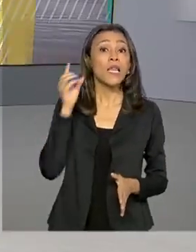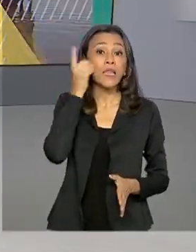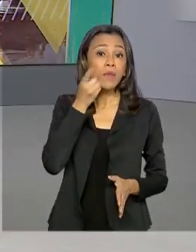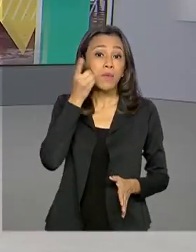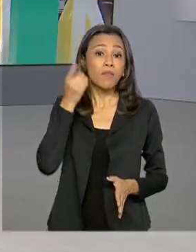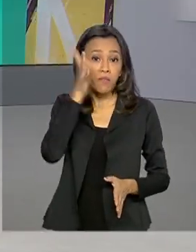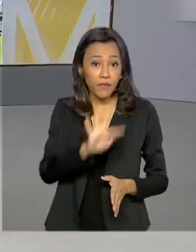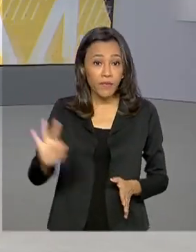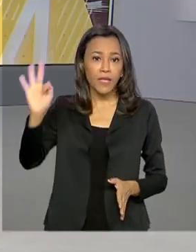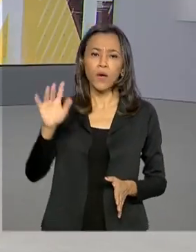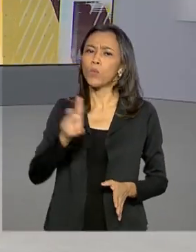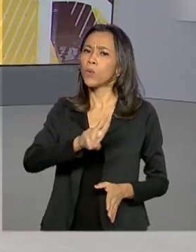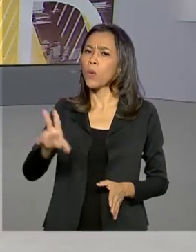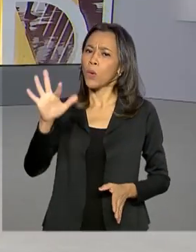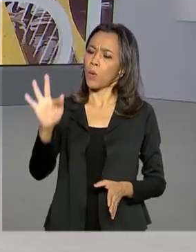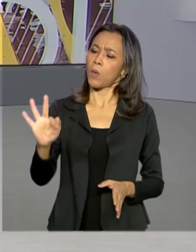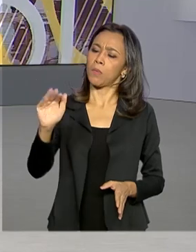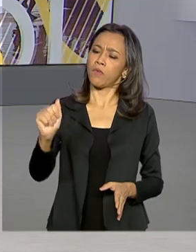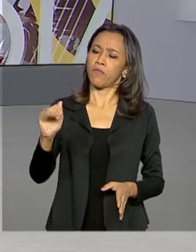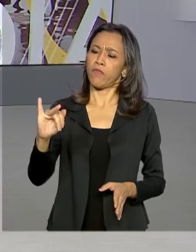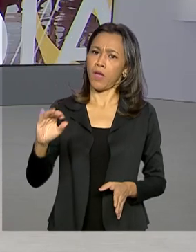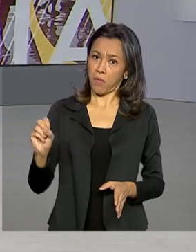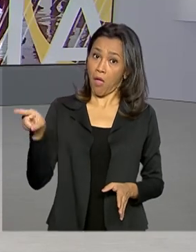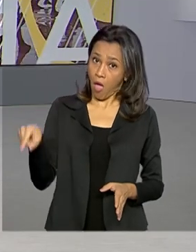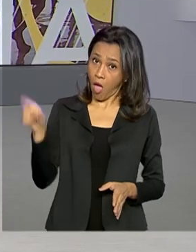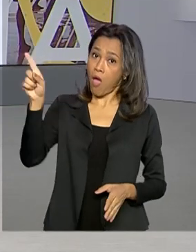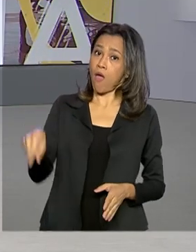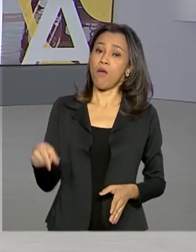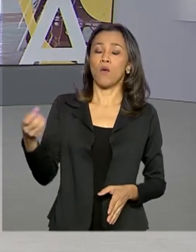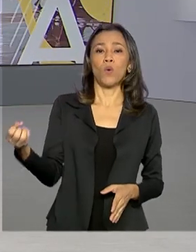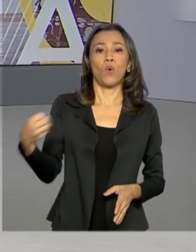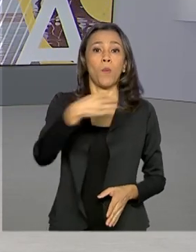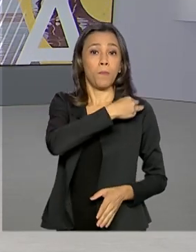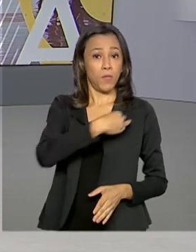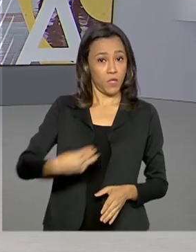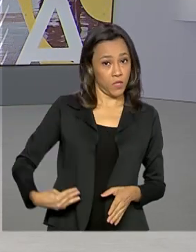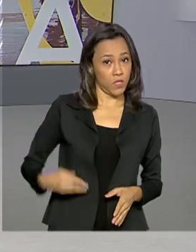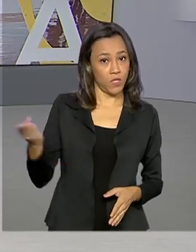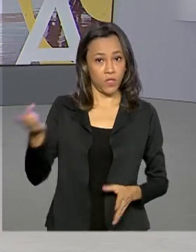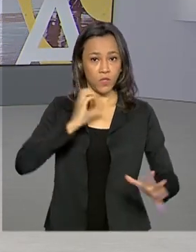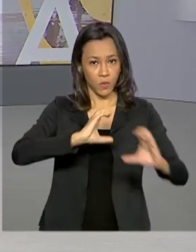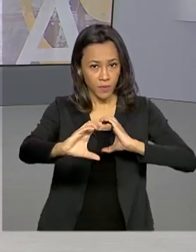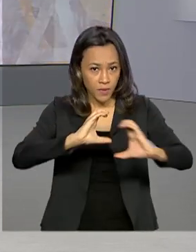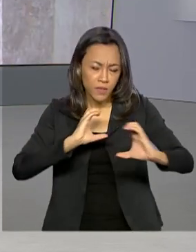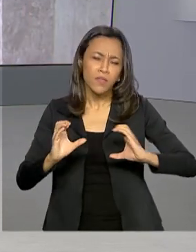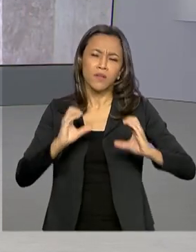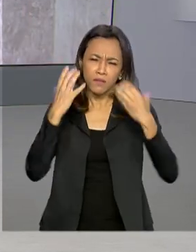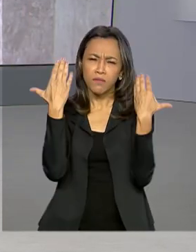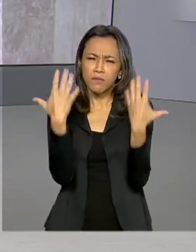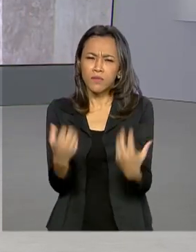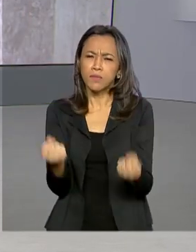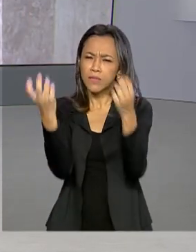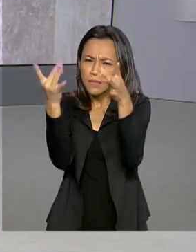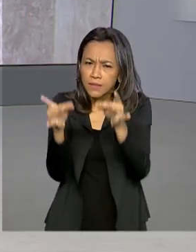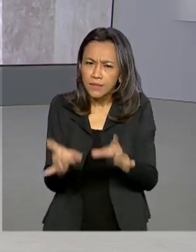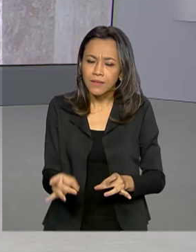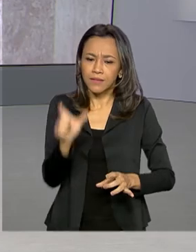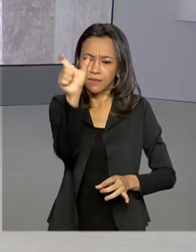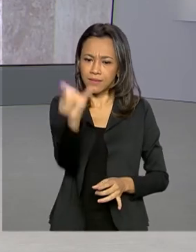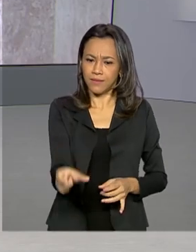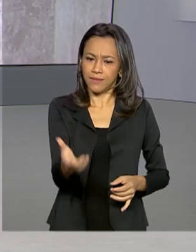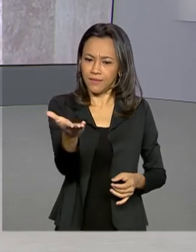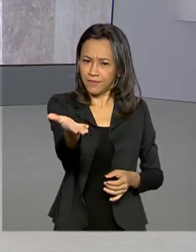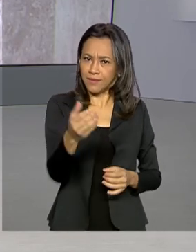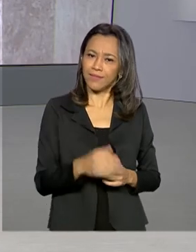toma posse daqui a pouco como ministro das Comunicações. Vamos então até o Palácio do Planalto saber mais detalhes com a repórter Daniele Popov.